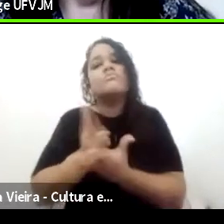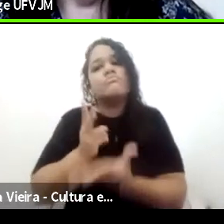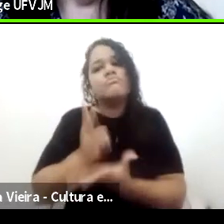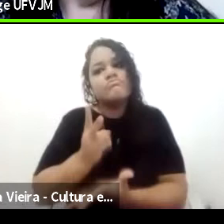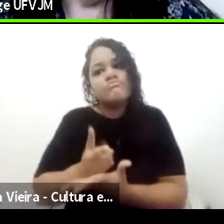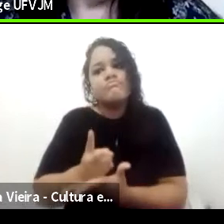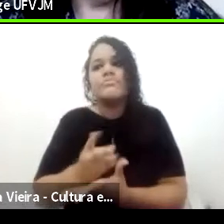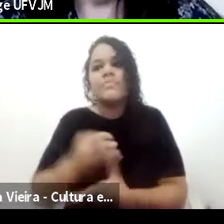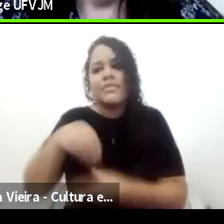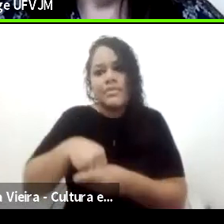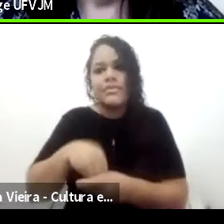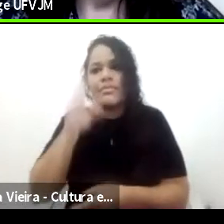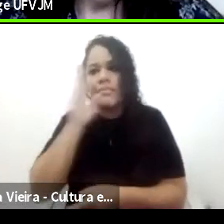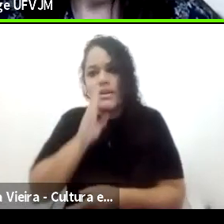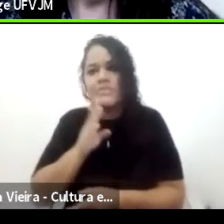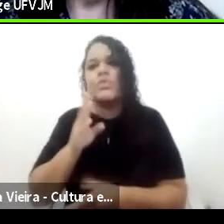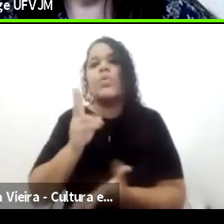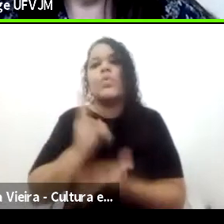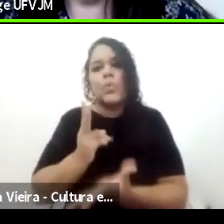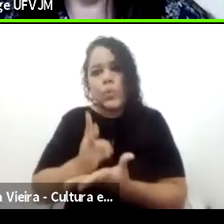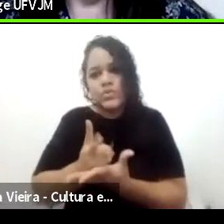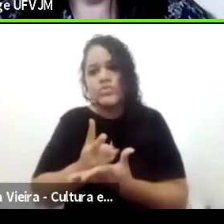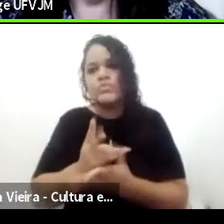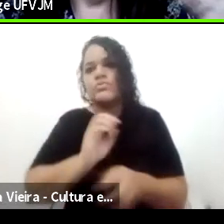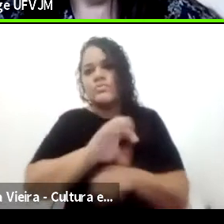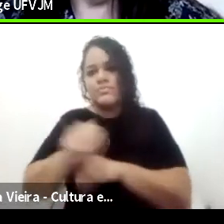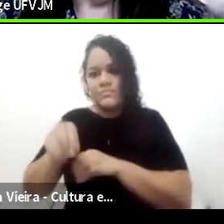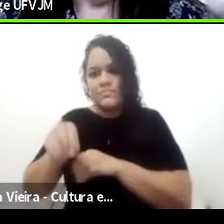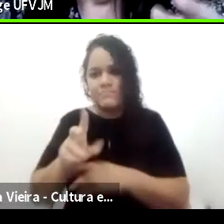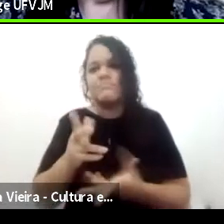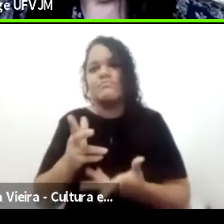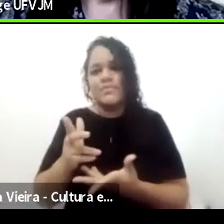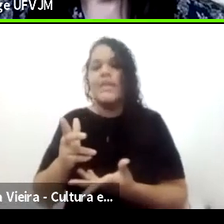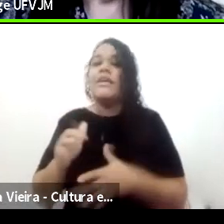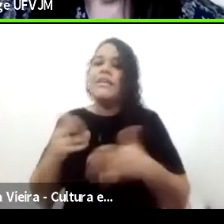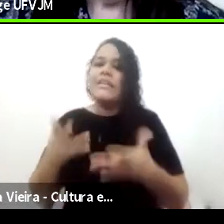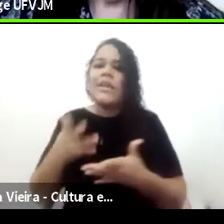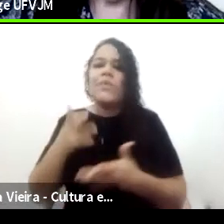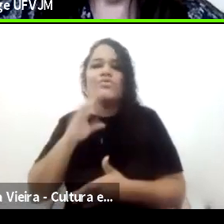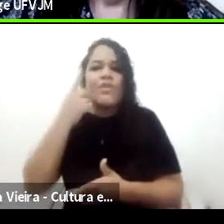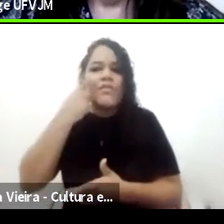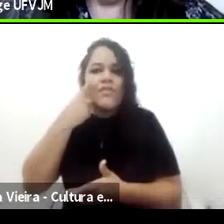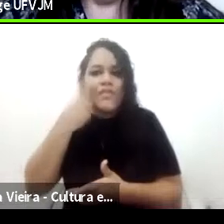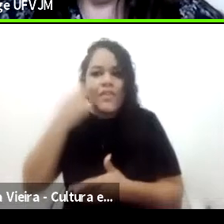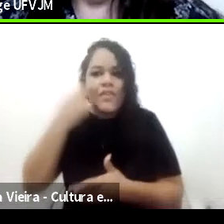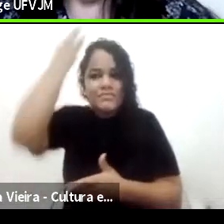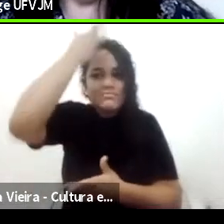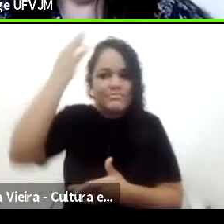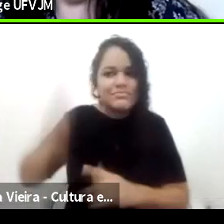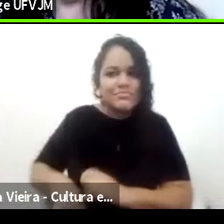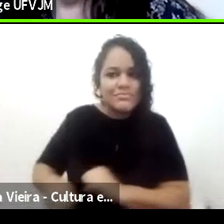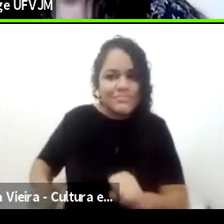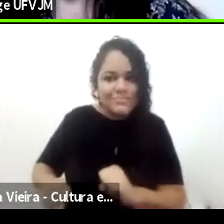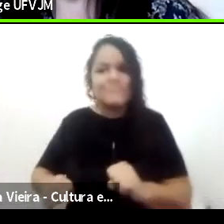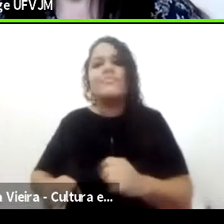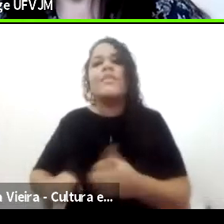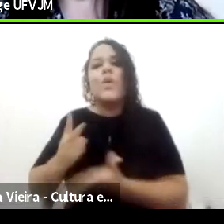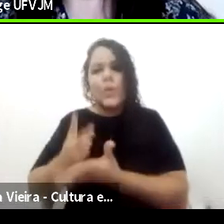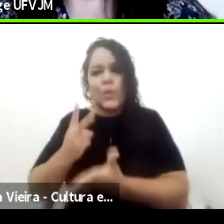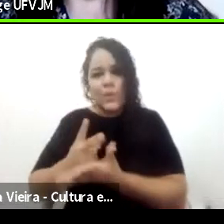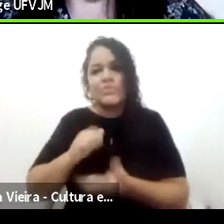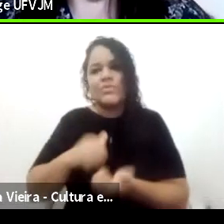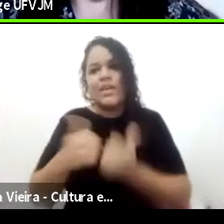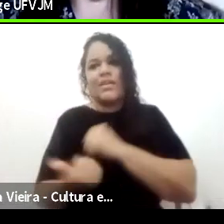situação, né? Então, uma capacidade adaptativa deles. Então, eu queria só falar que essa cultura, ela permanece, não dá para a gente